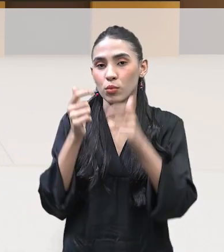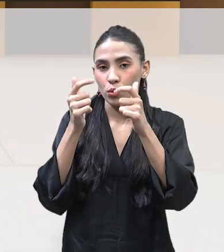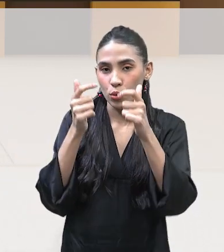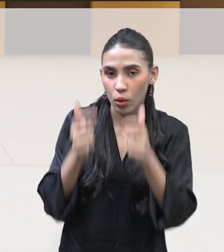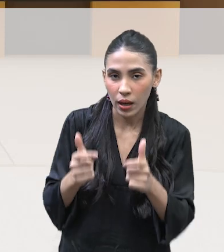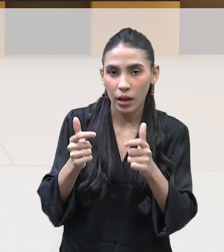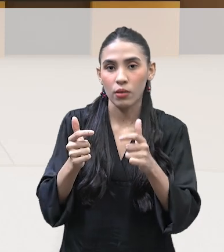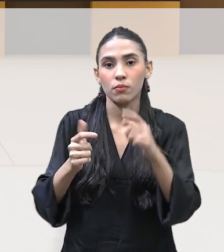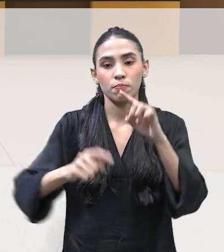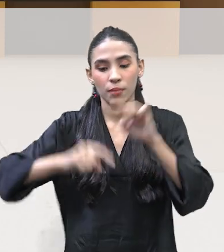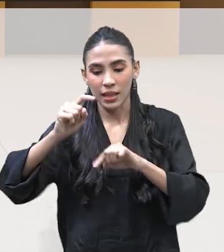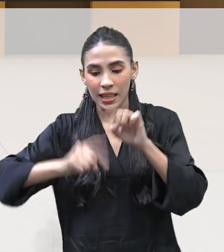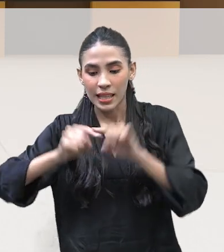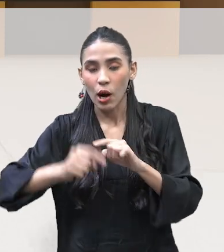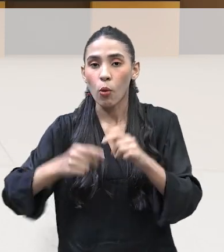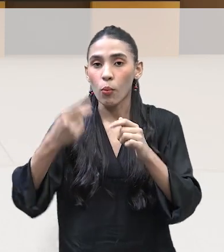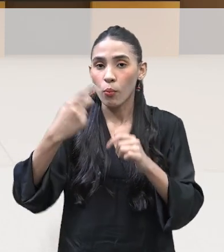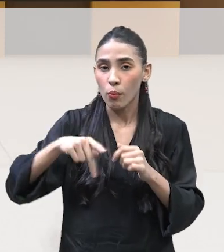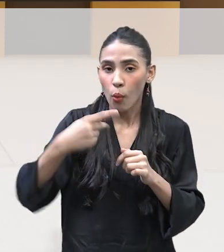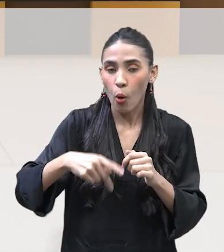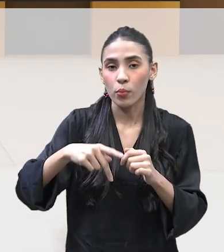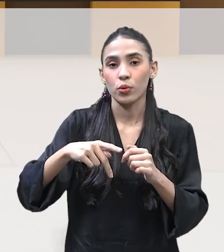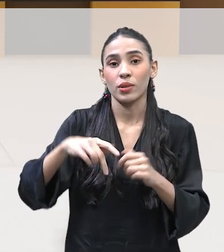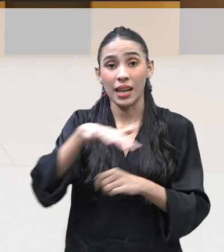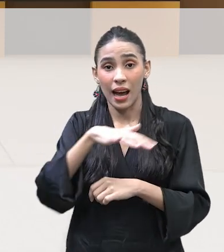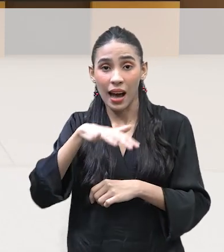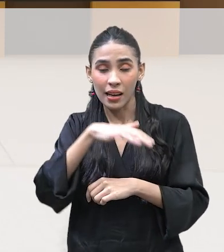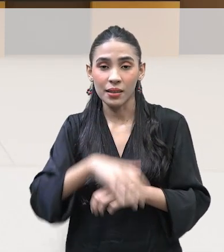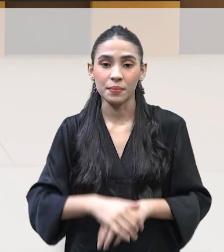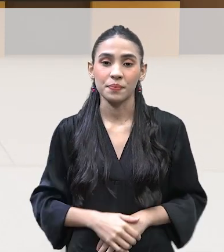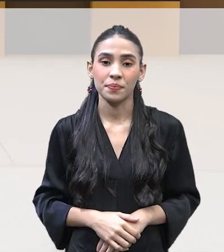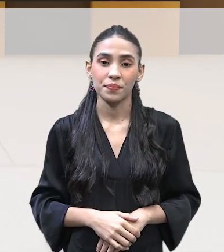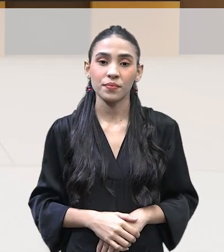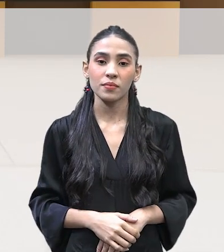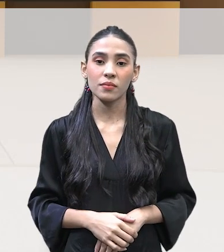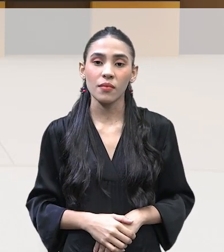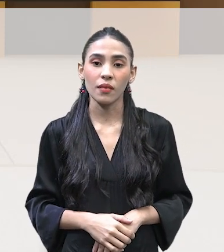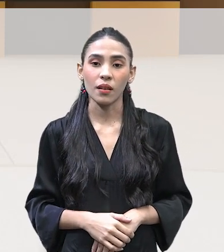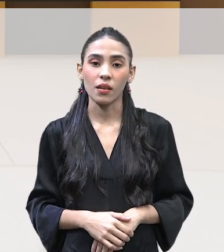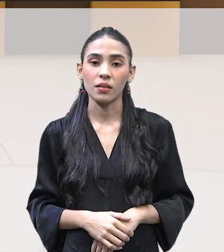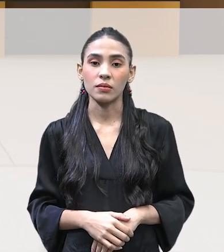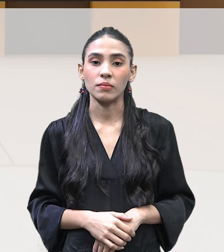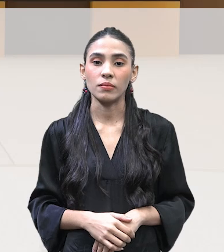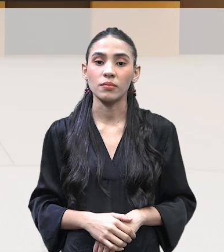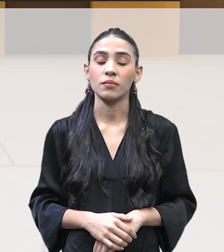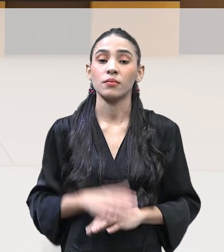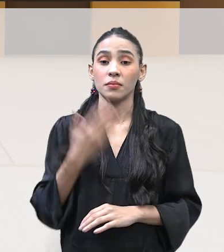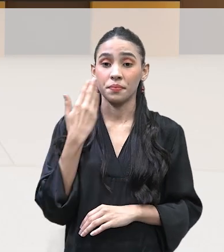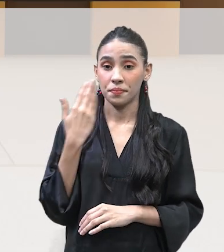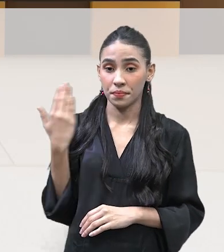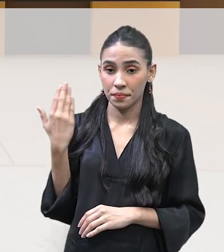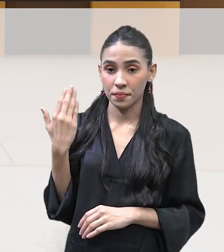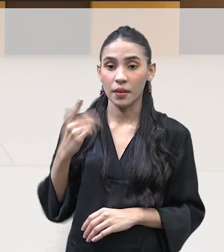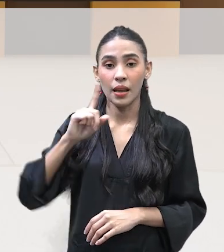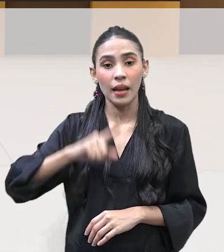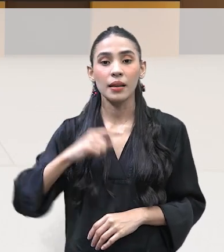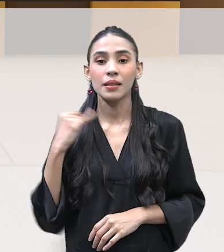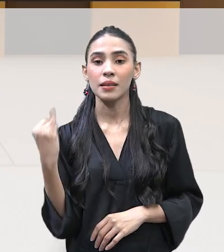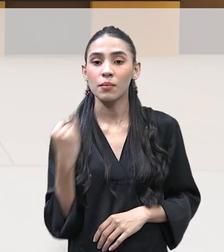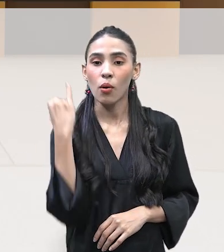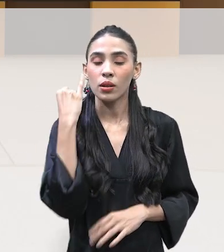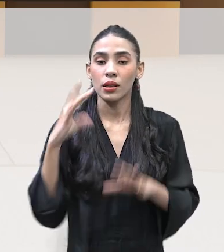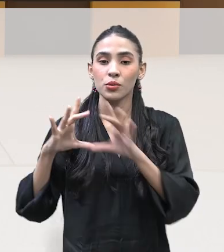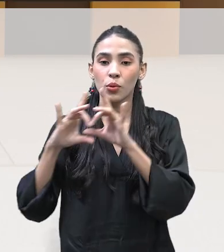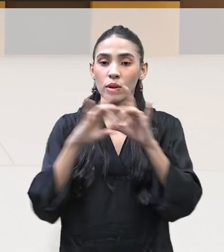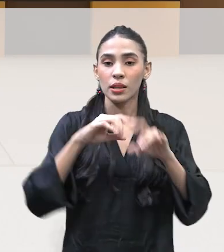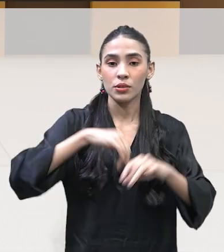insumos estão todos na localidade para ser explorado. Aí, continuando. Então, temos aqui, na sustentabilidade, é essencial, dado o